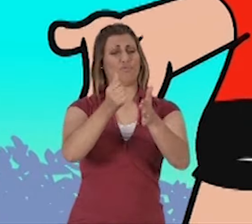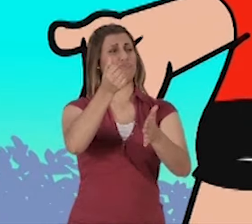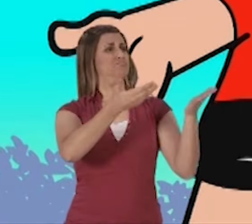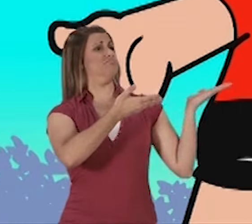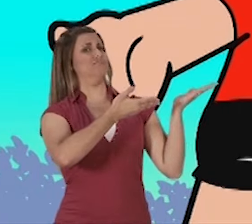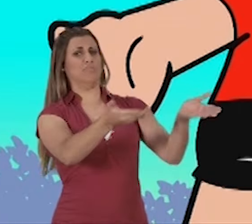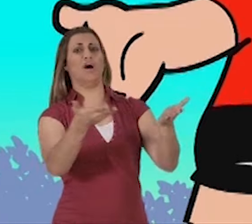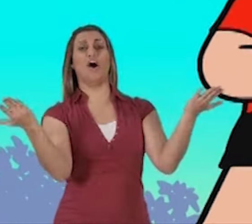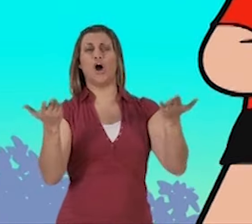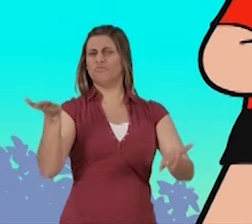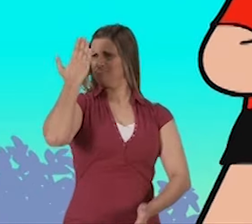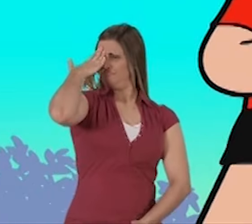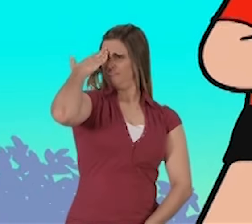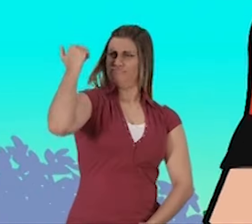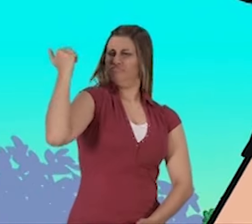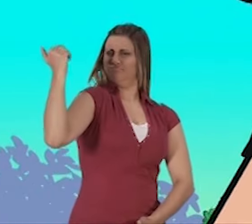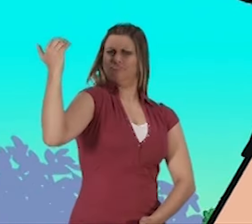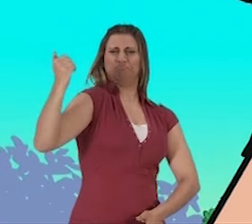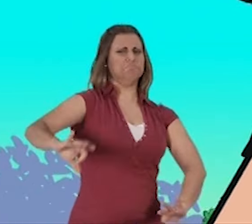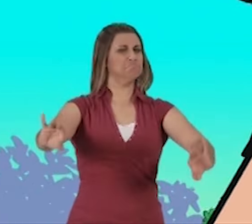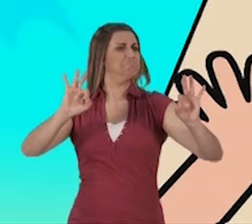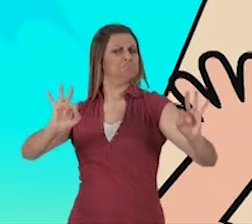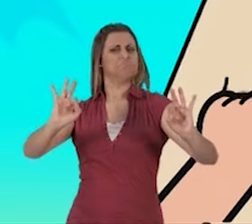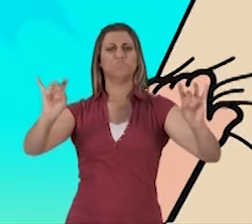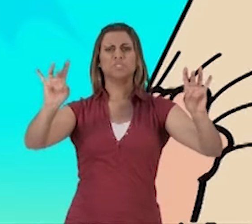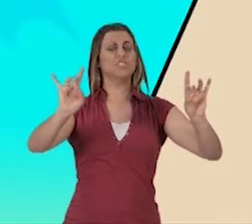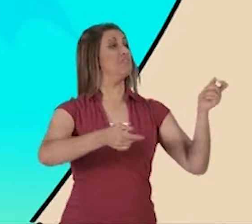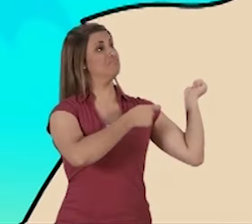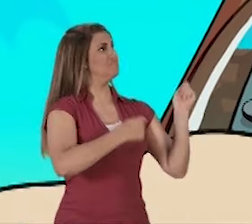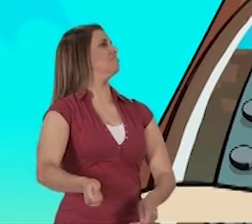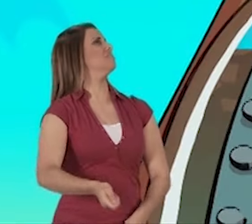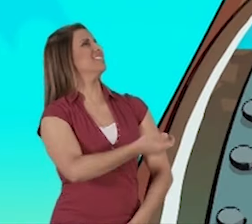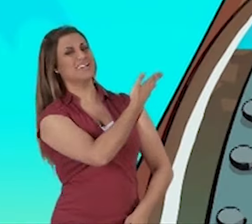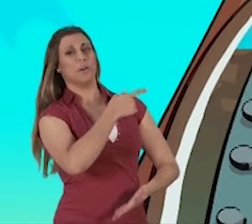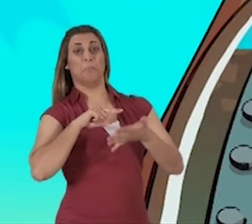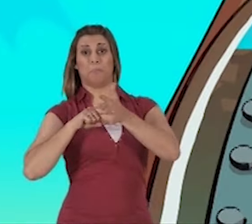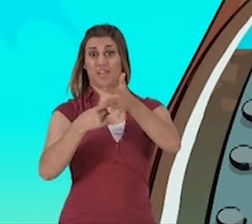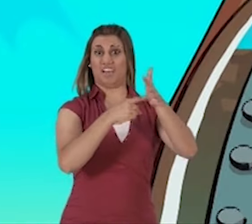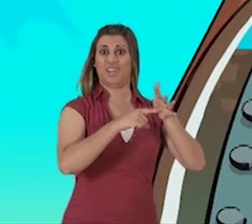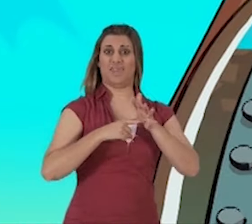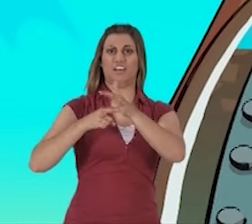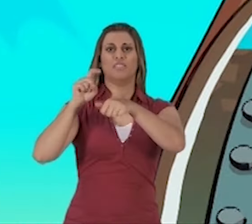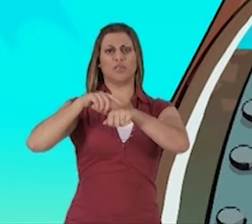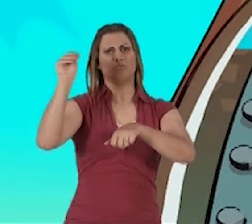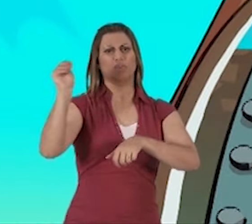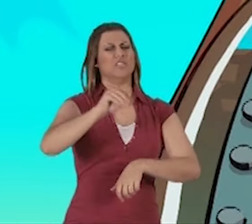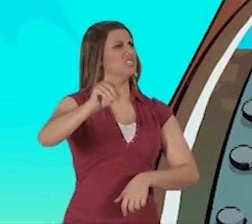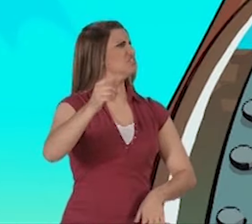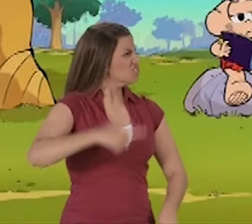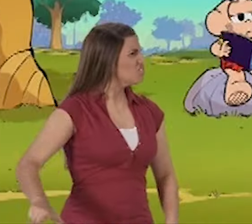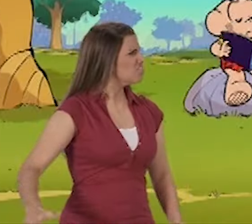Eu lhes apresento a fabulosa, a espetacular, a extraordinária... Máquina do Tempo! De